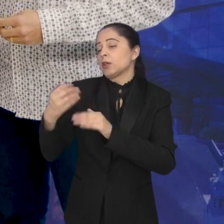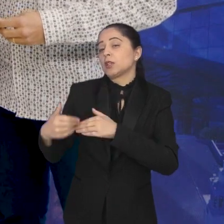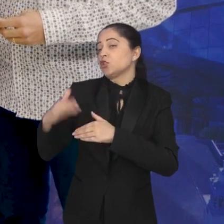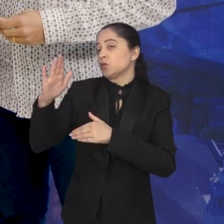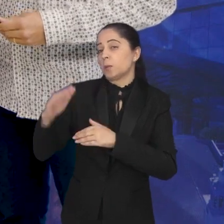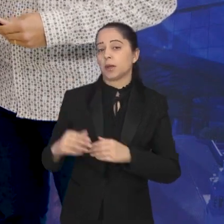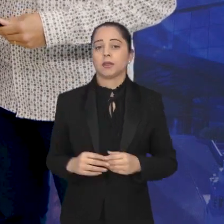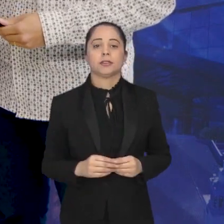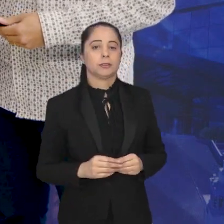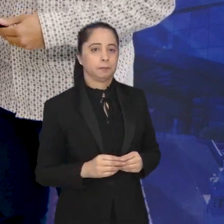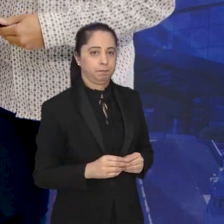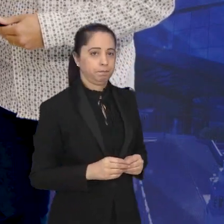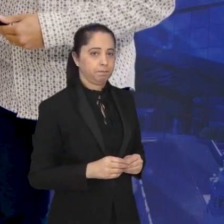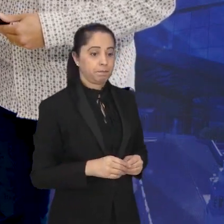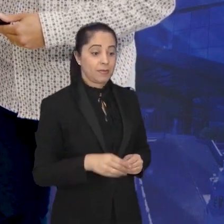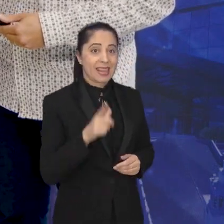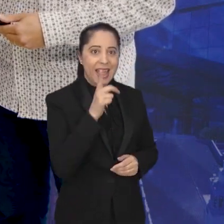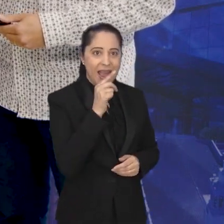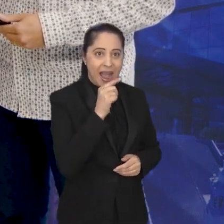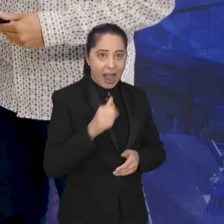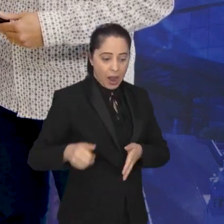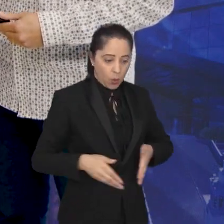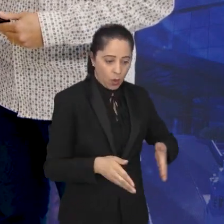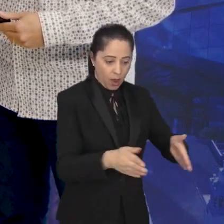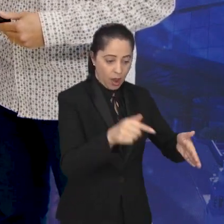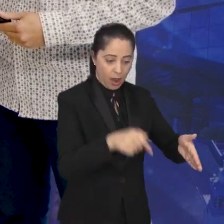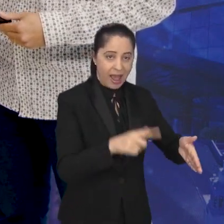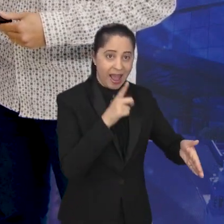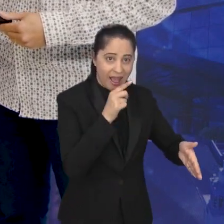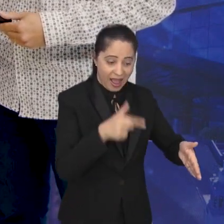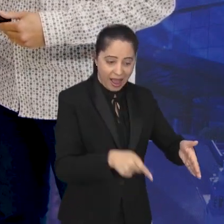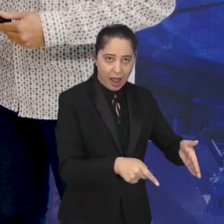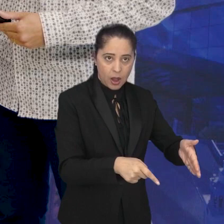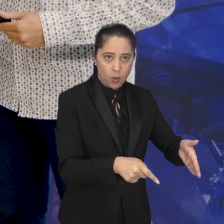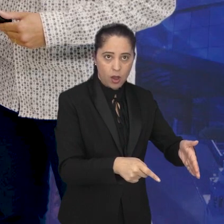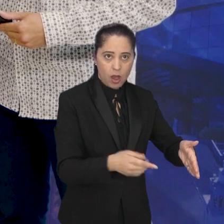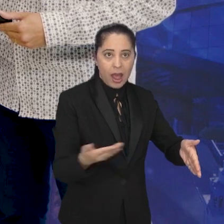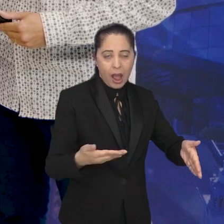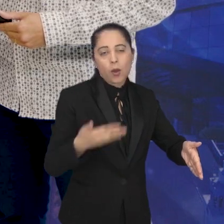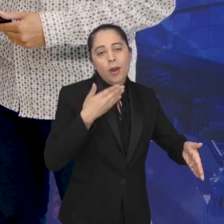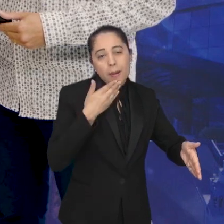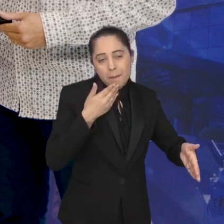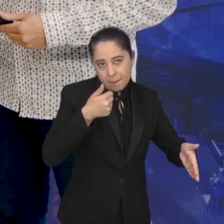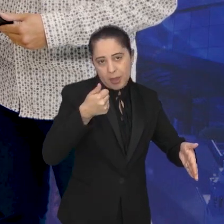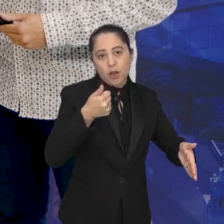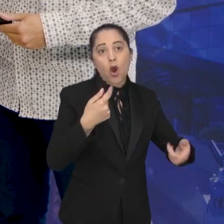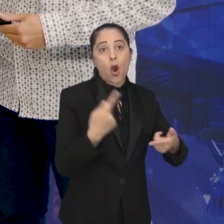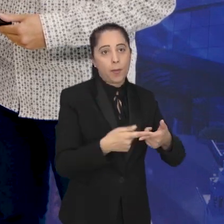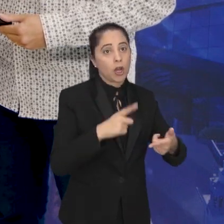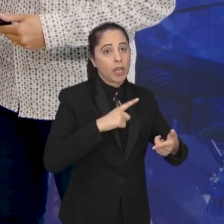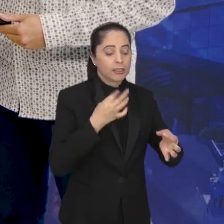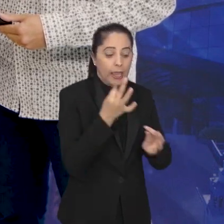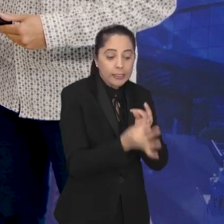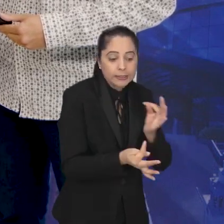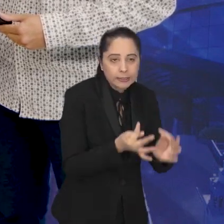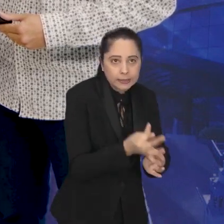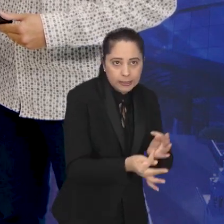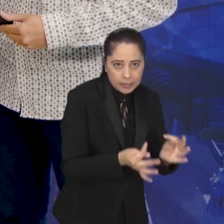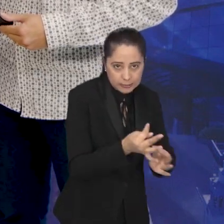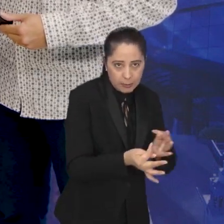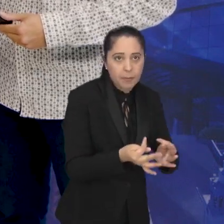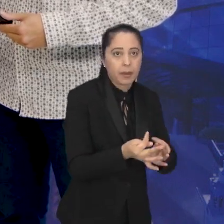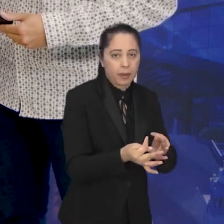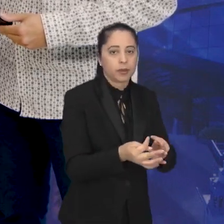A qualidade de água do Rio Paraíba melhorou nas últimas duas décadas, principalmente com tratamento de esgoto